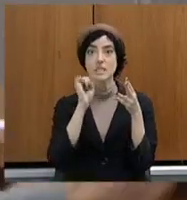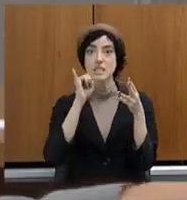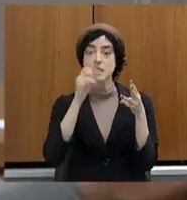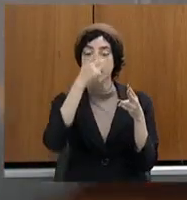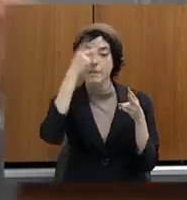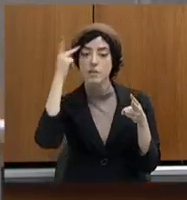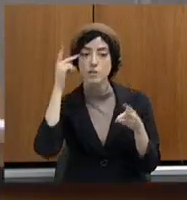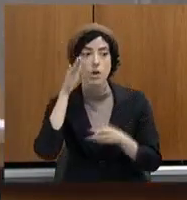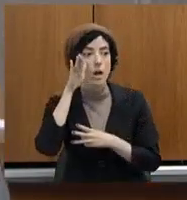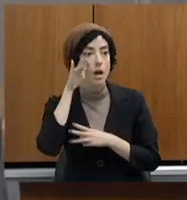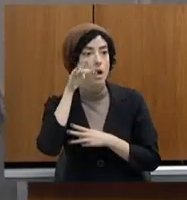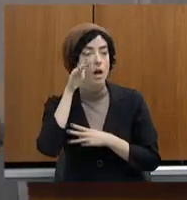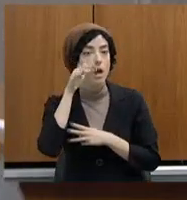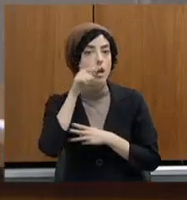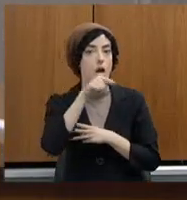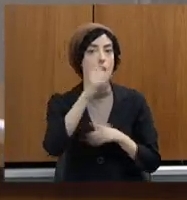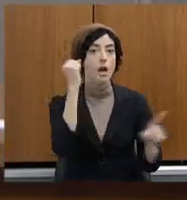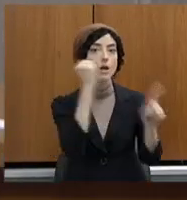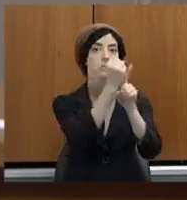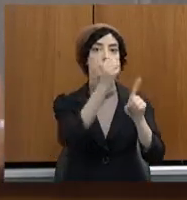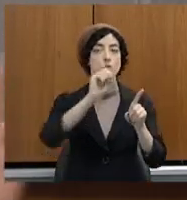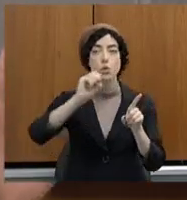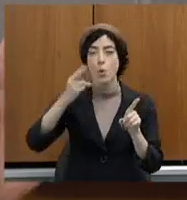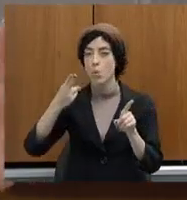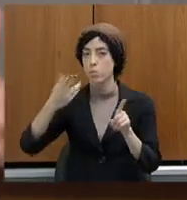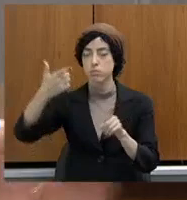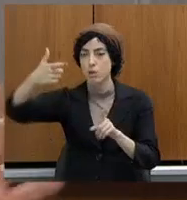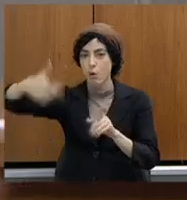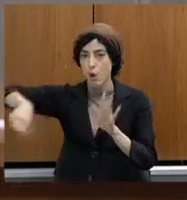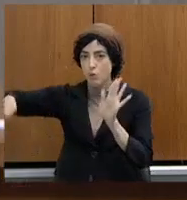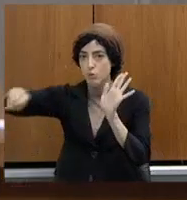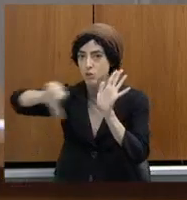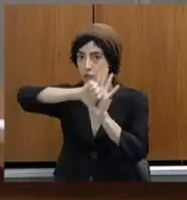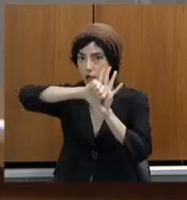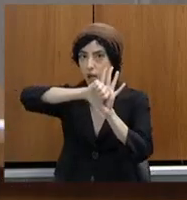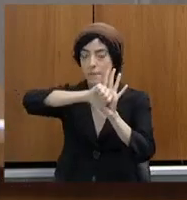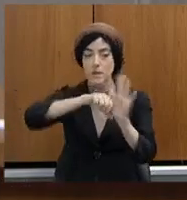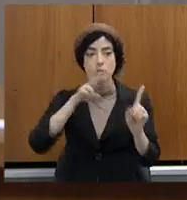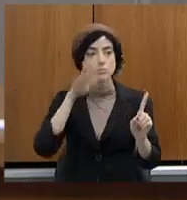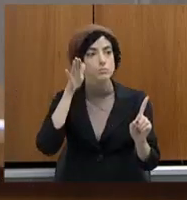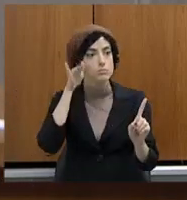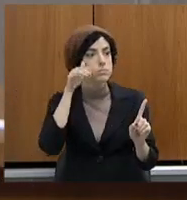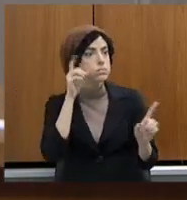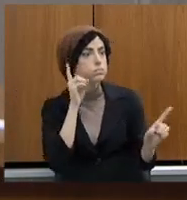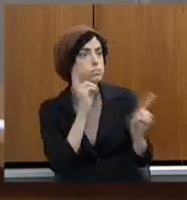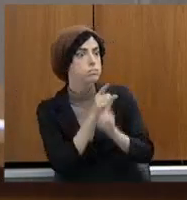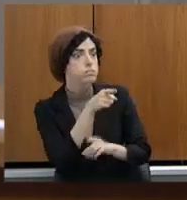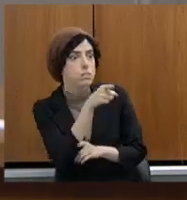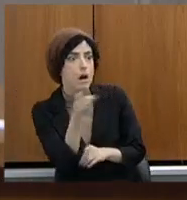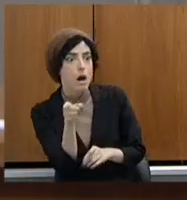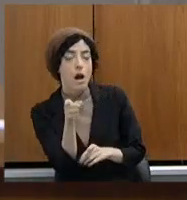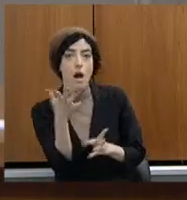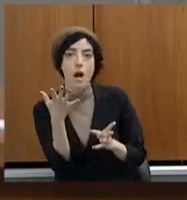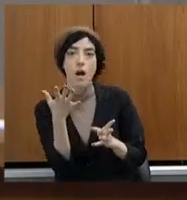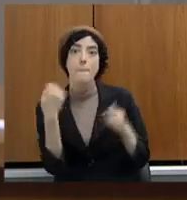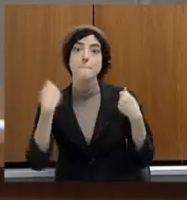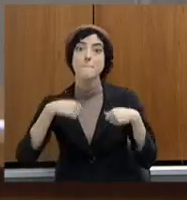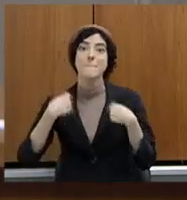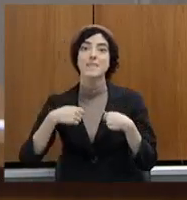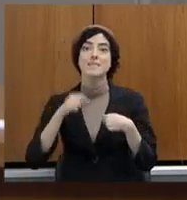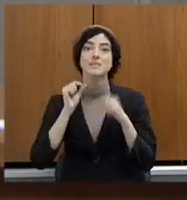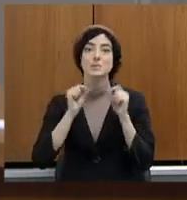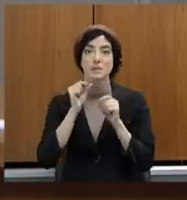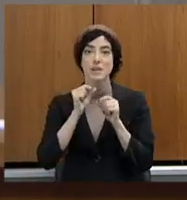que não seja um homicídio, mas o crime, um flagrante de roubo ali no final de semana tem que se